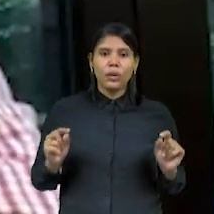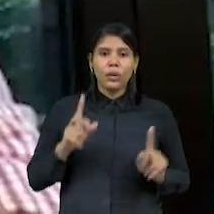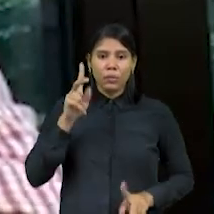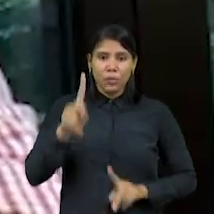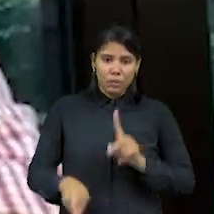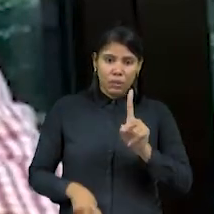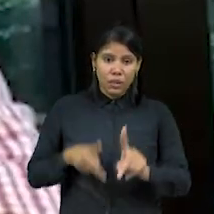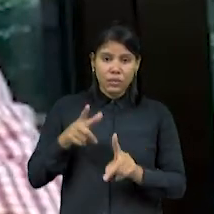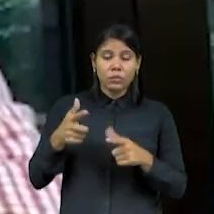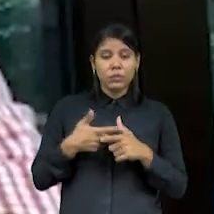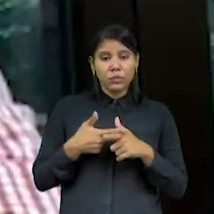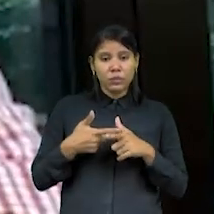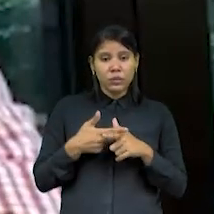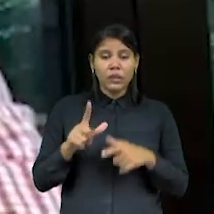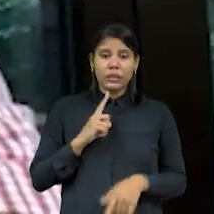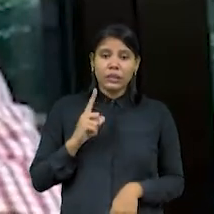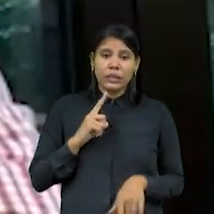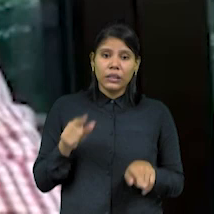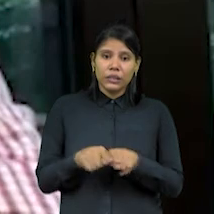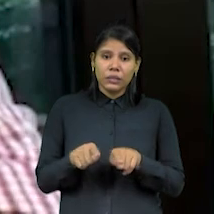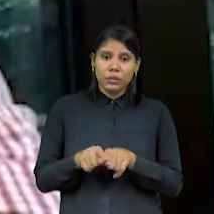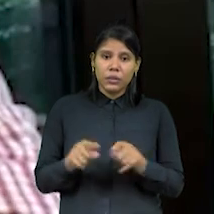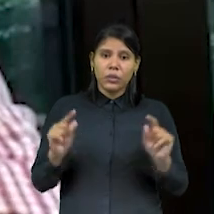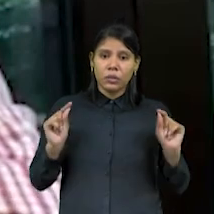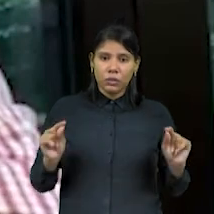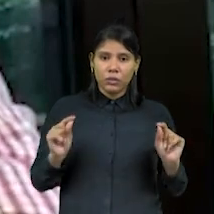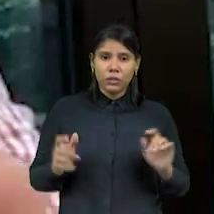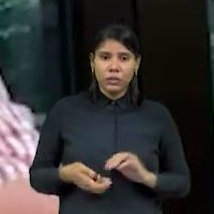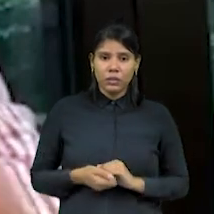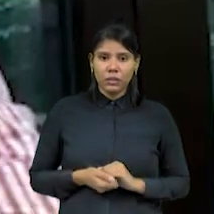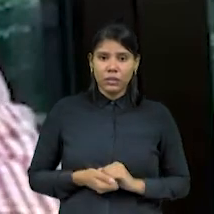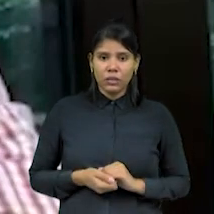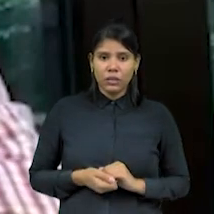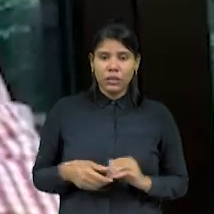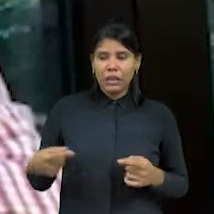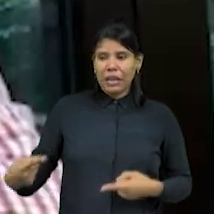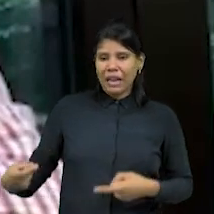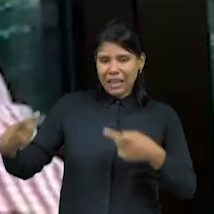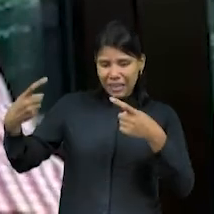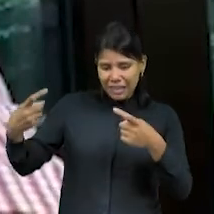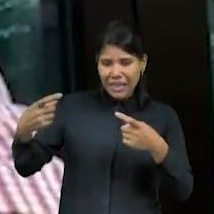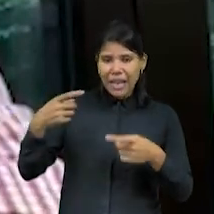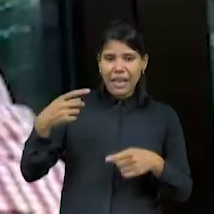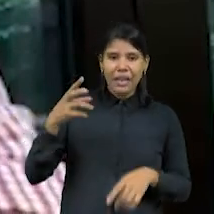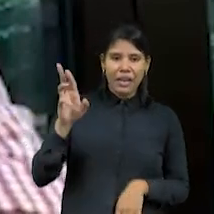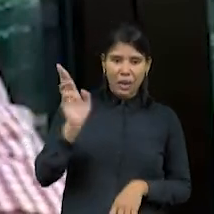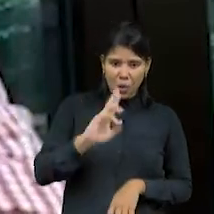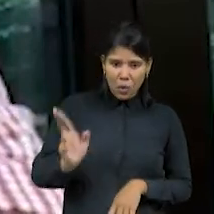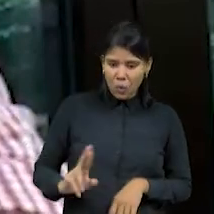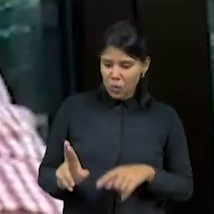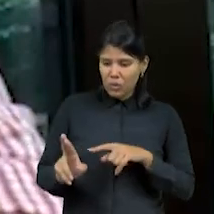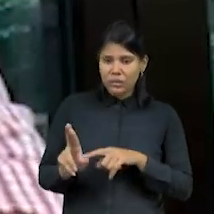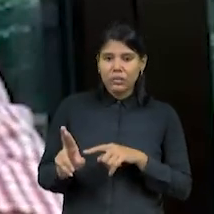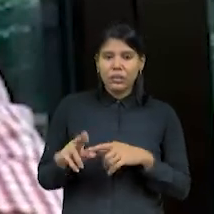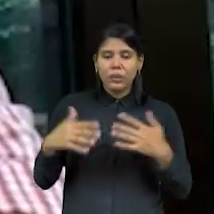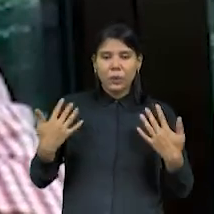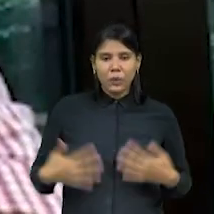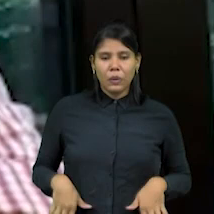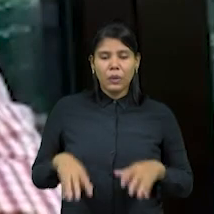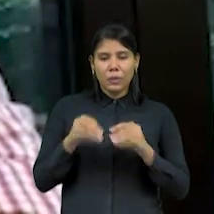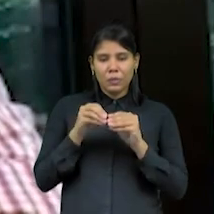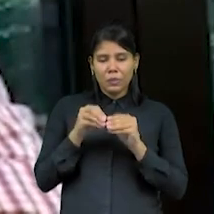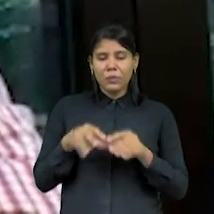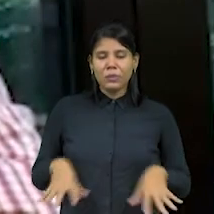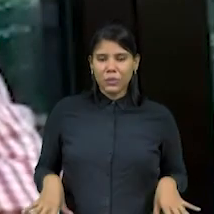E ainda temos essa questão aí da guerra. Rússia, Ucrânia, que mexe um pouco com a produção mundial,